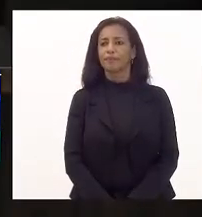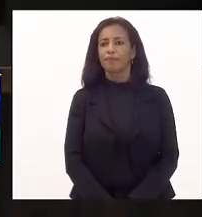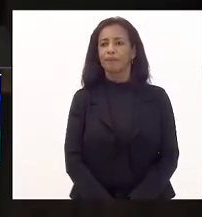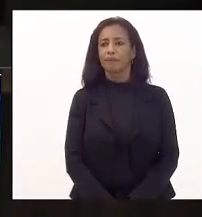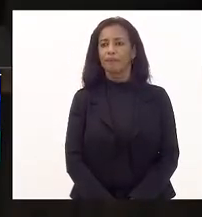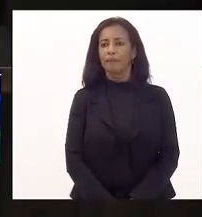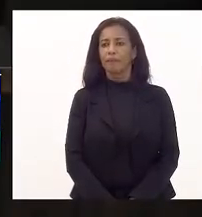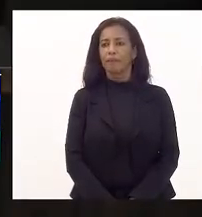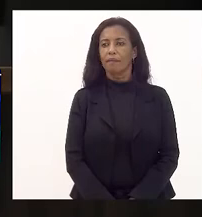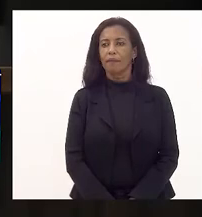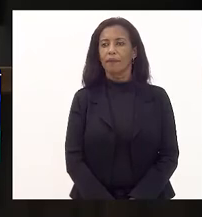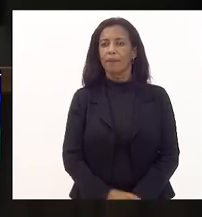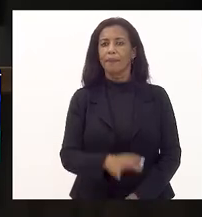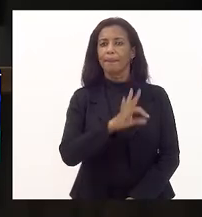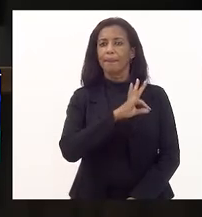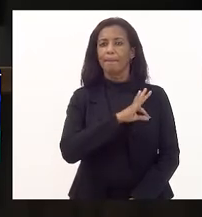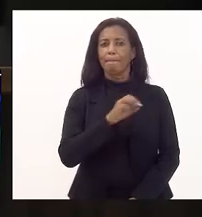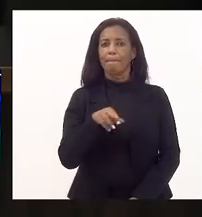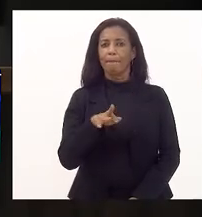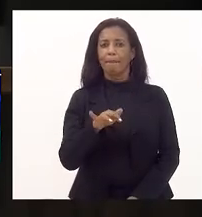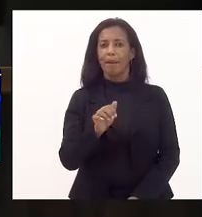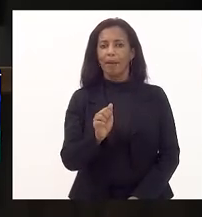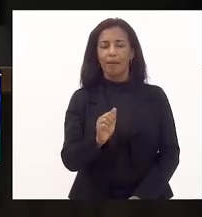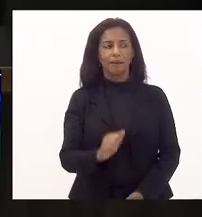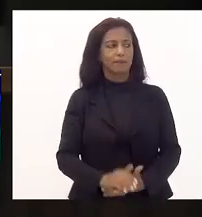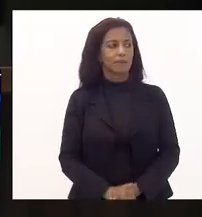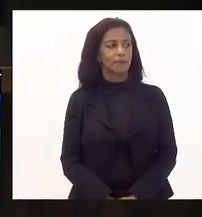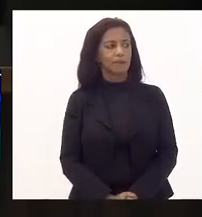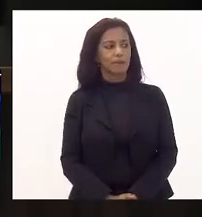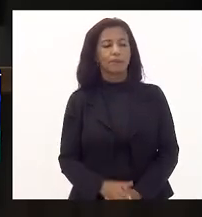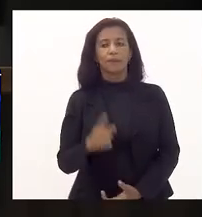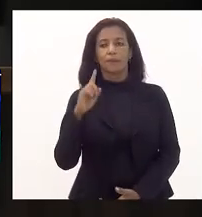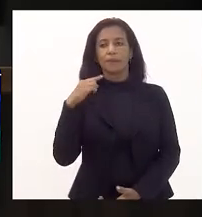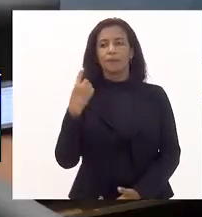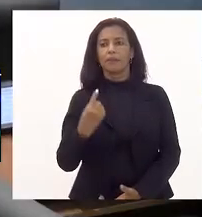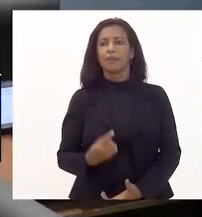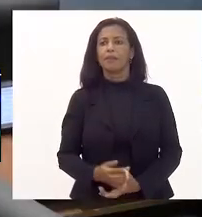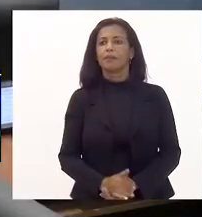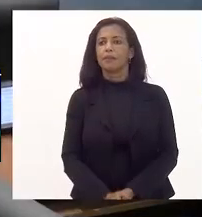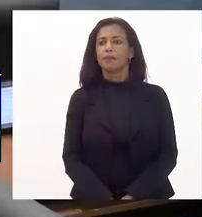Deputada Marta Rocha. Deputada Dani Monteiro.